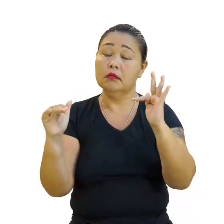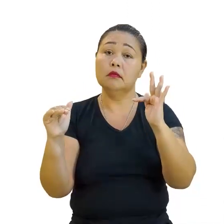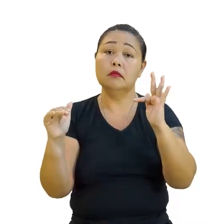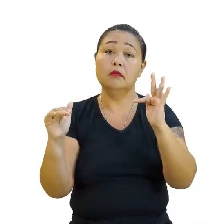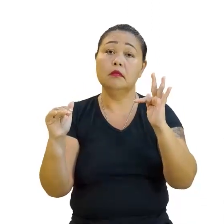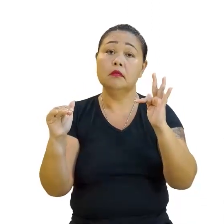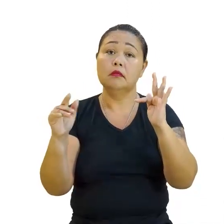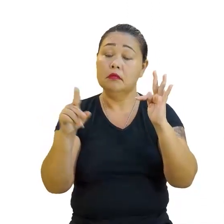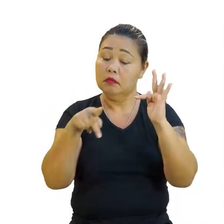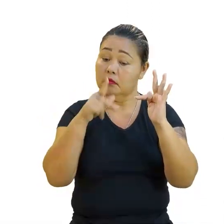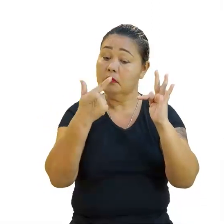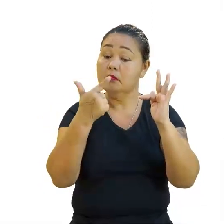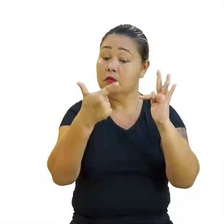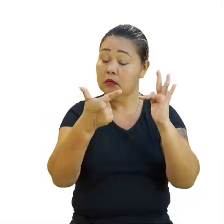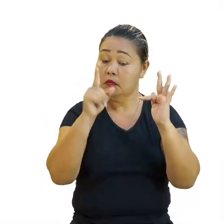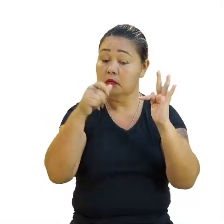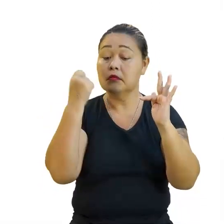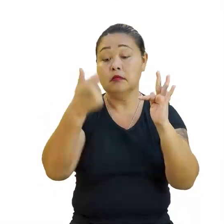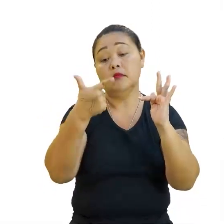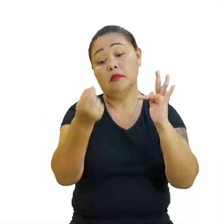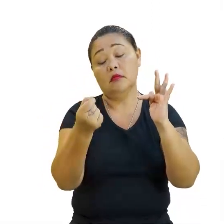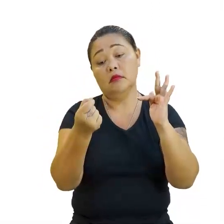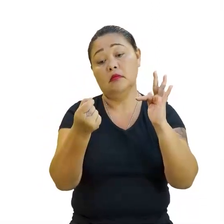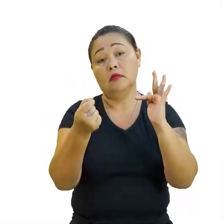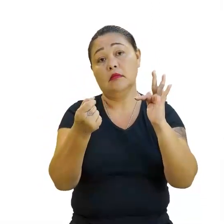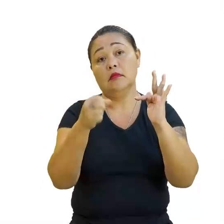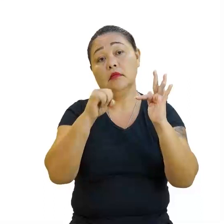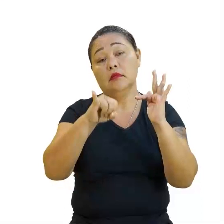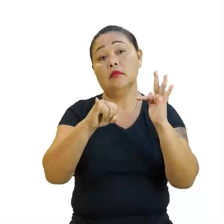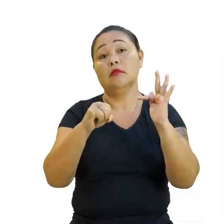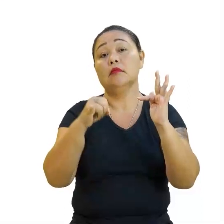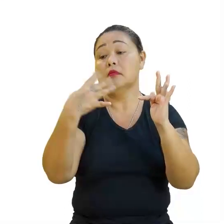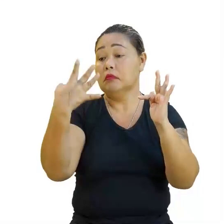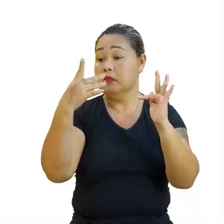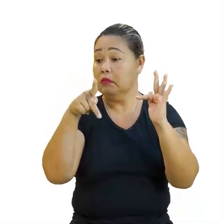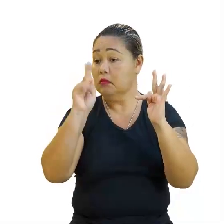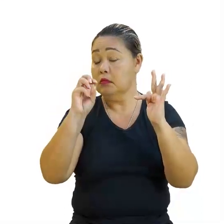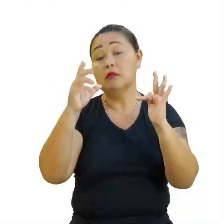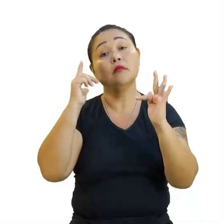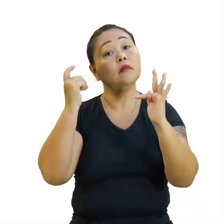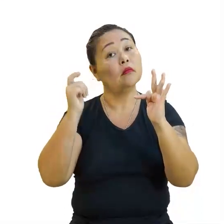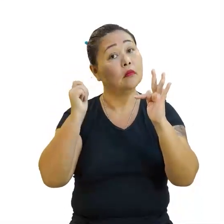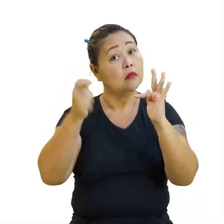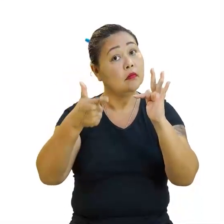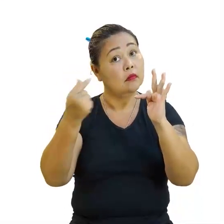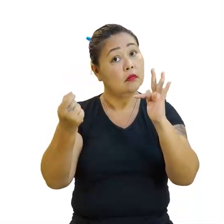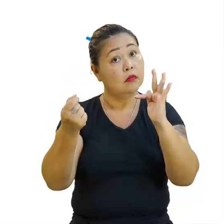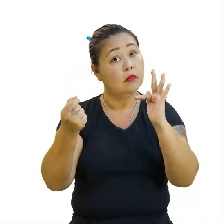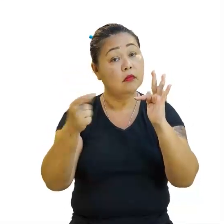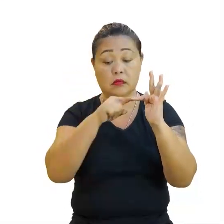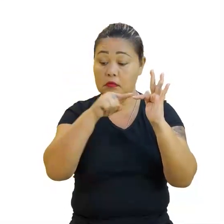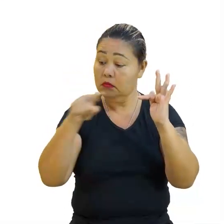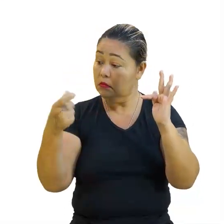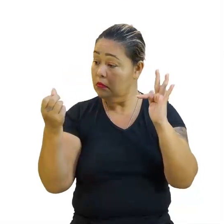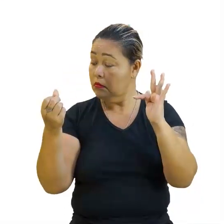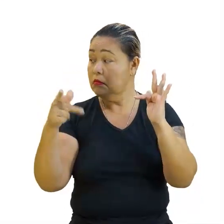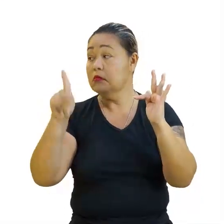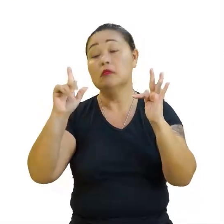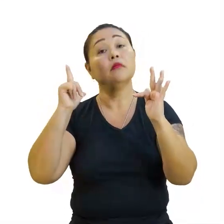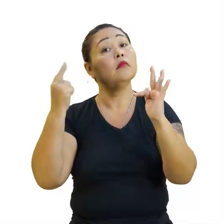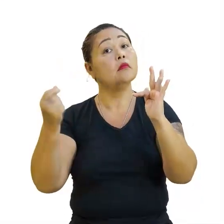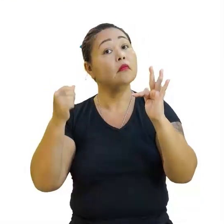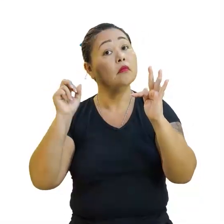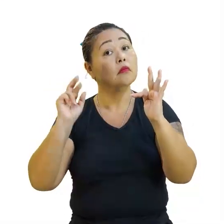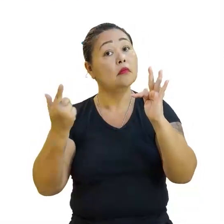2 quilômetros, quanto que ele vai pagar? 20 reais. 20 reais. Se forem 4 quilômetros? 20 reais. E se forem 6 quilômetros? 20 reais. reais.